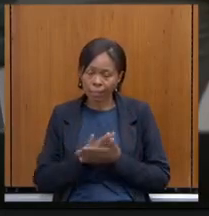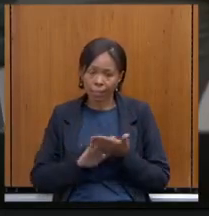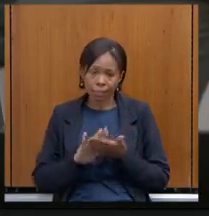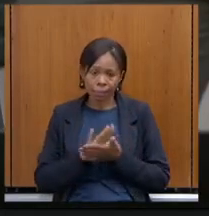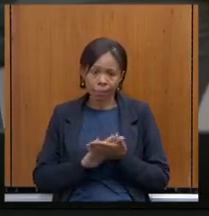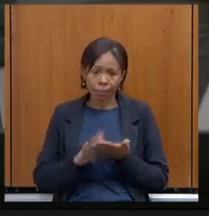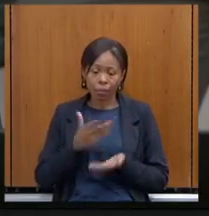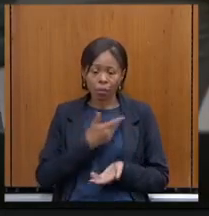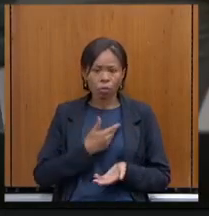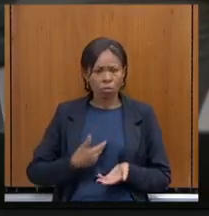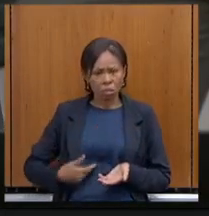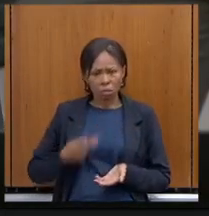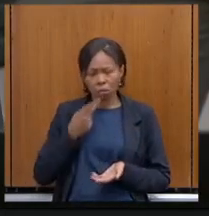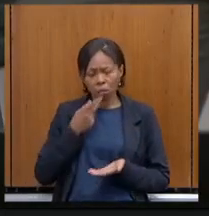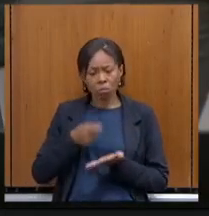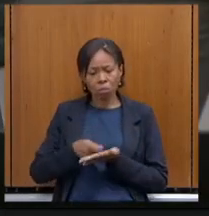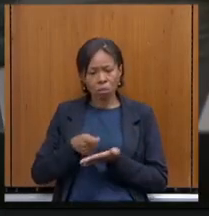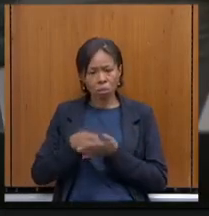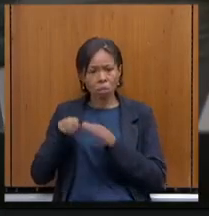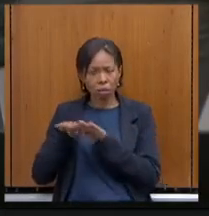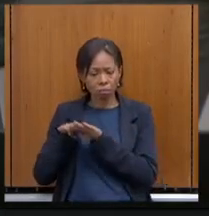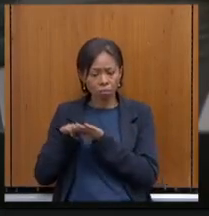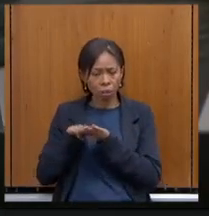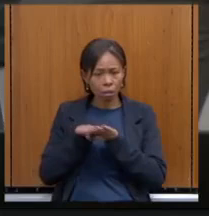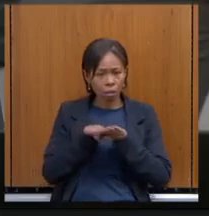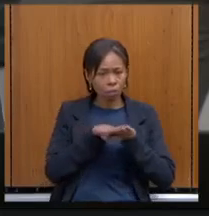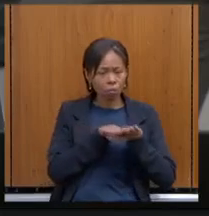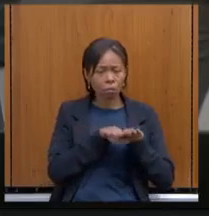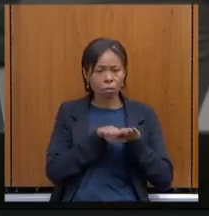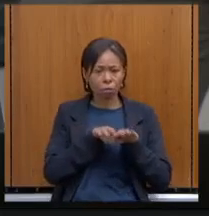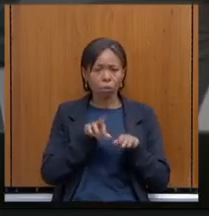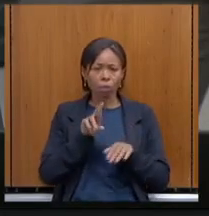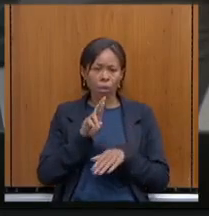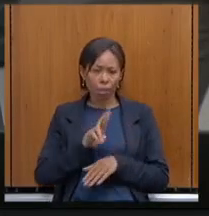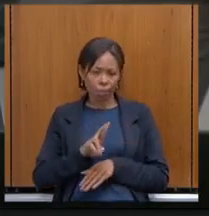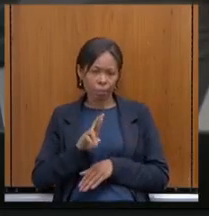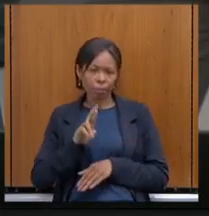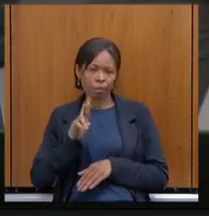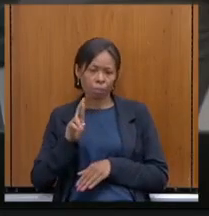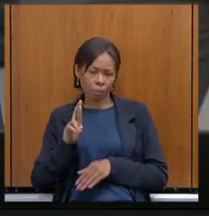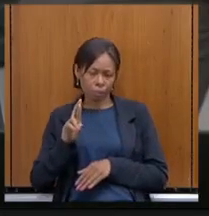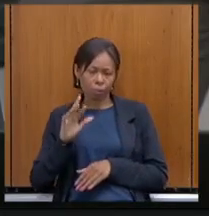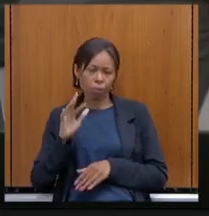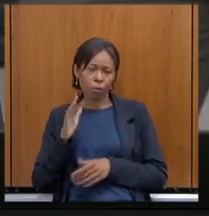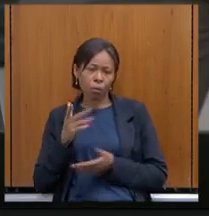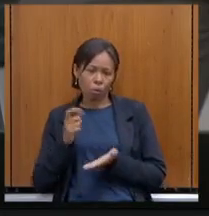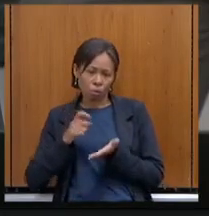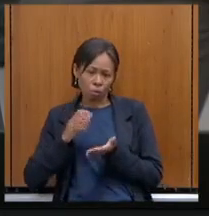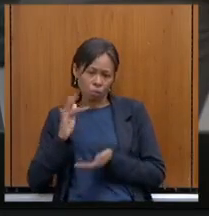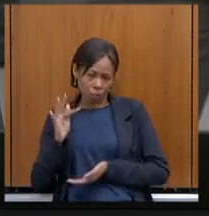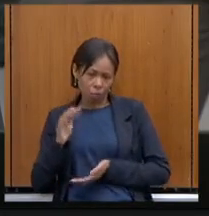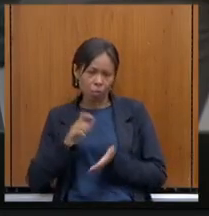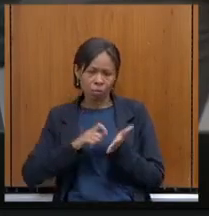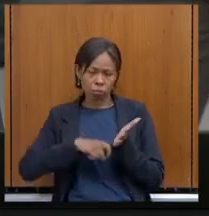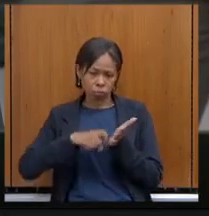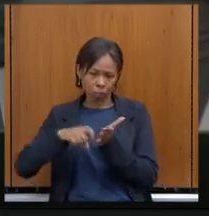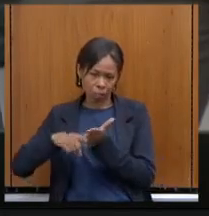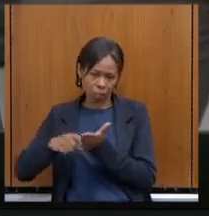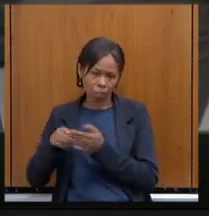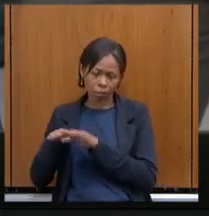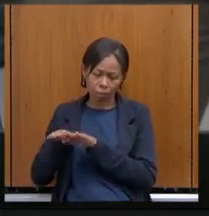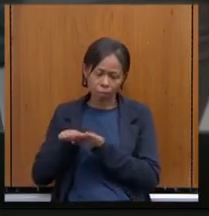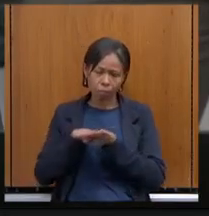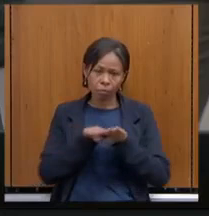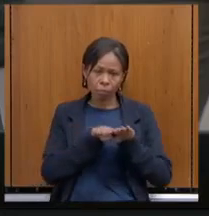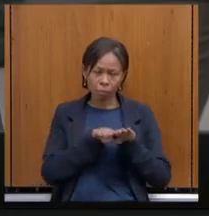necessidade de forma padrão de aderir ao regime de recuperação fiscal. legal, os problemas do Estado, nunca